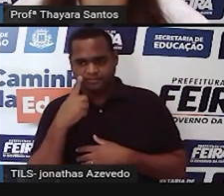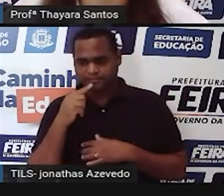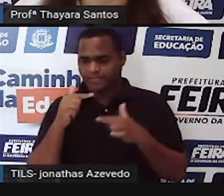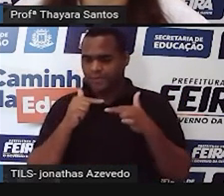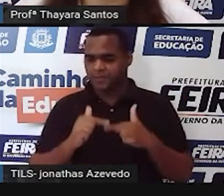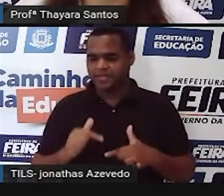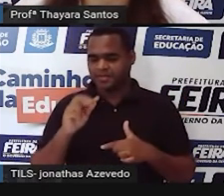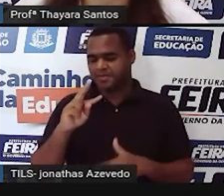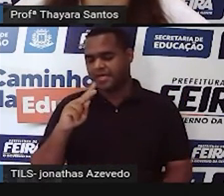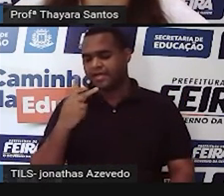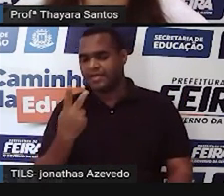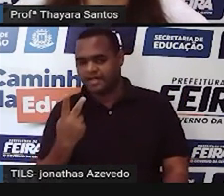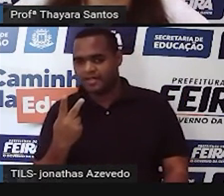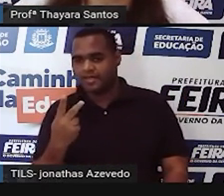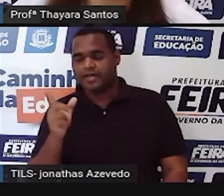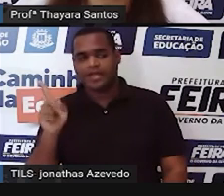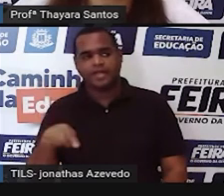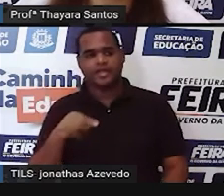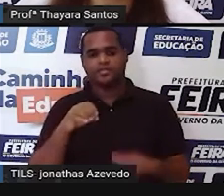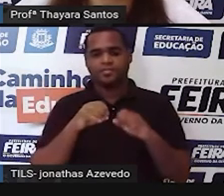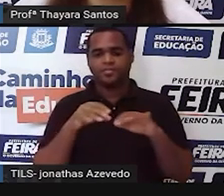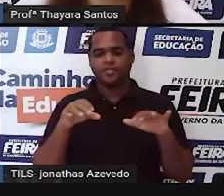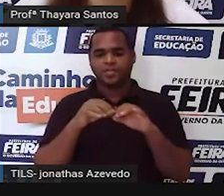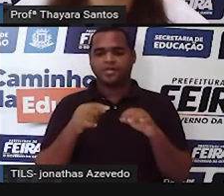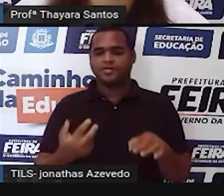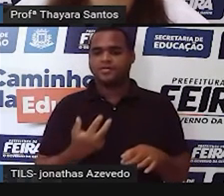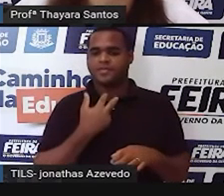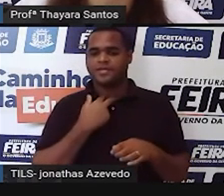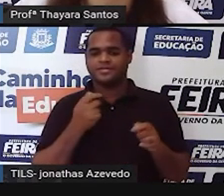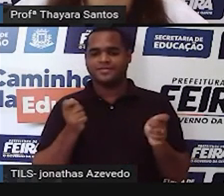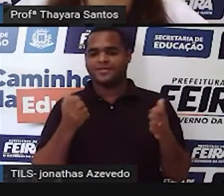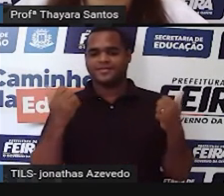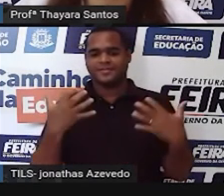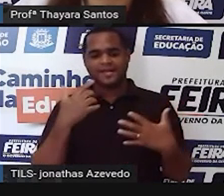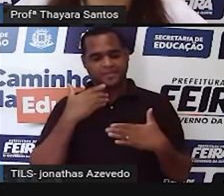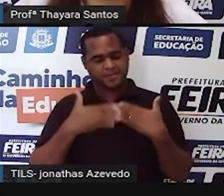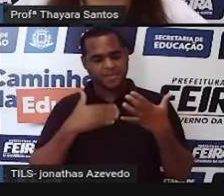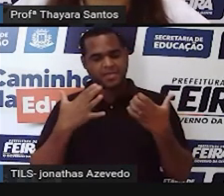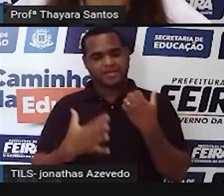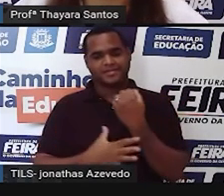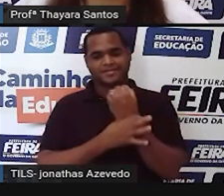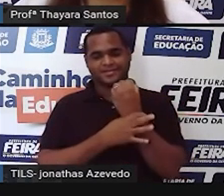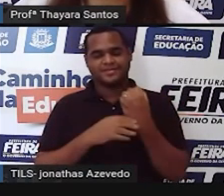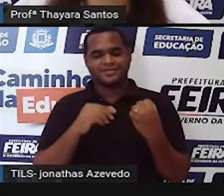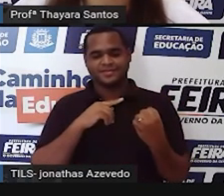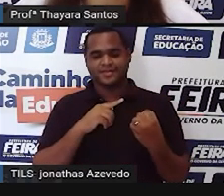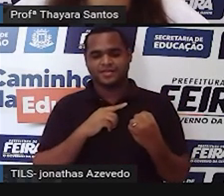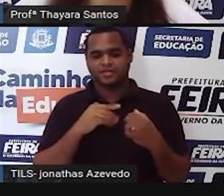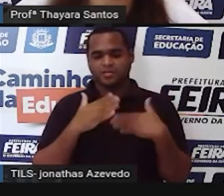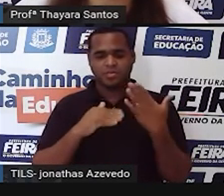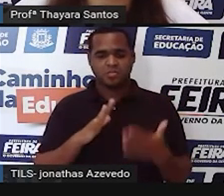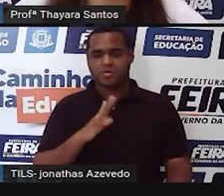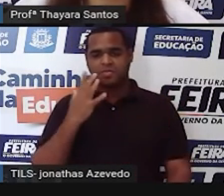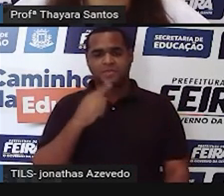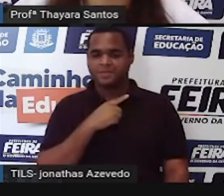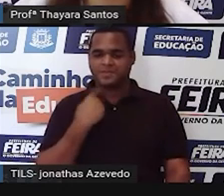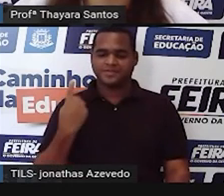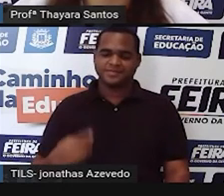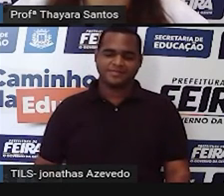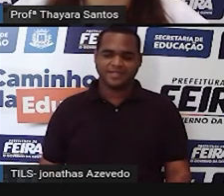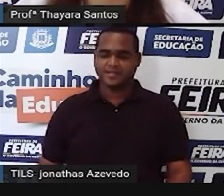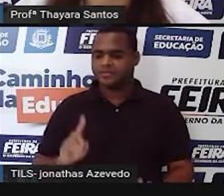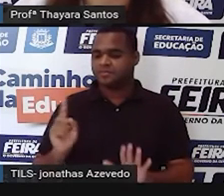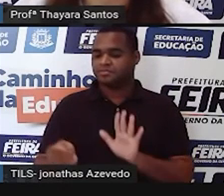pH para que o espermatozoide possa passar pela uretra de uma forma mais segura que ele não morra, porque não é o